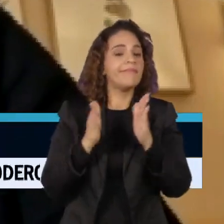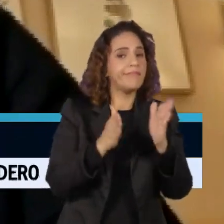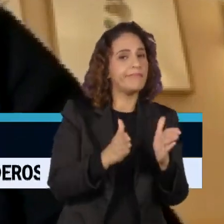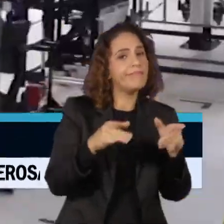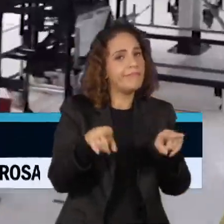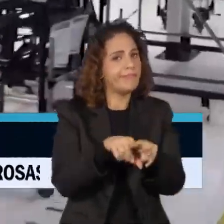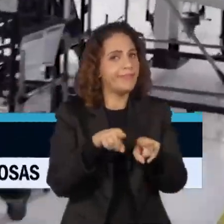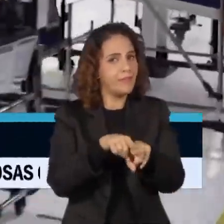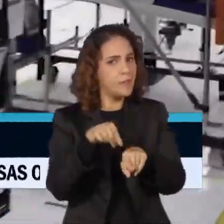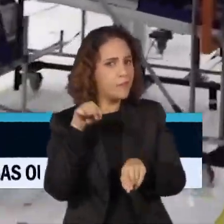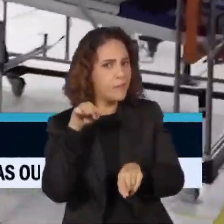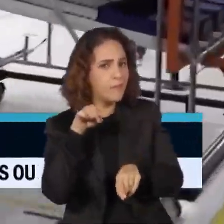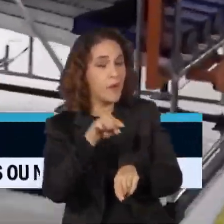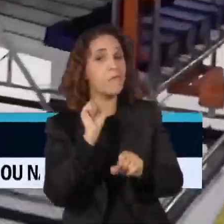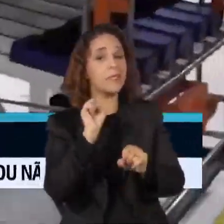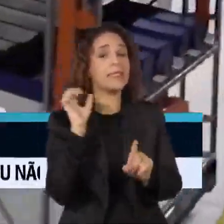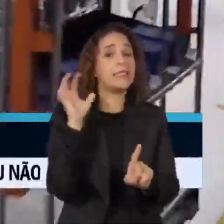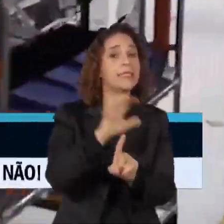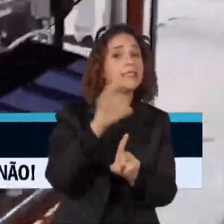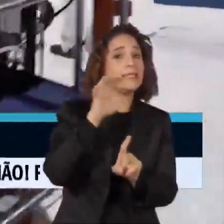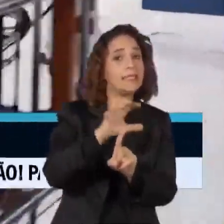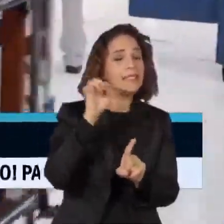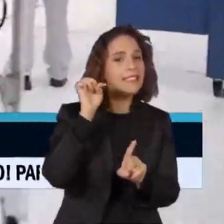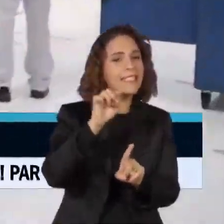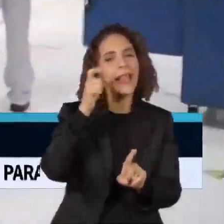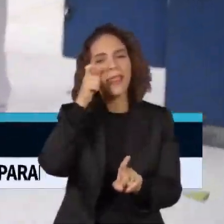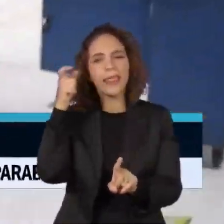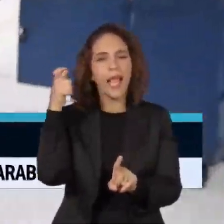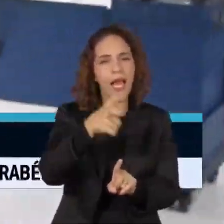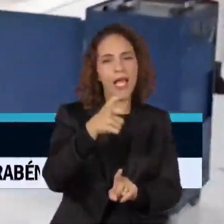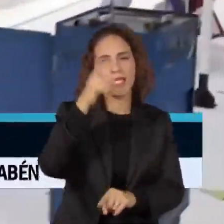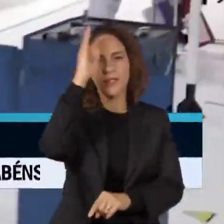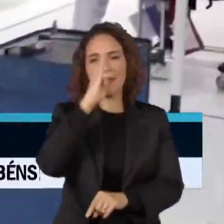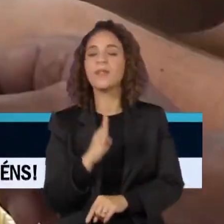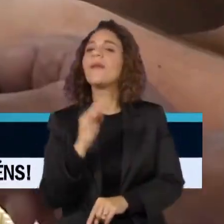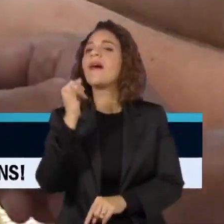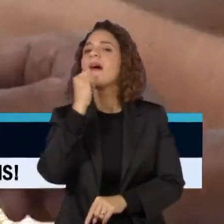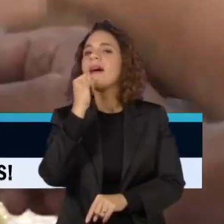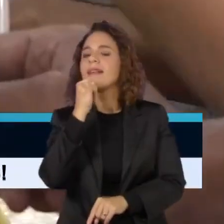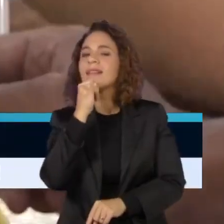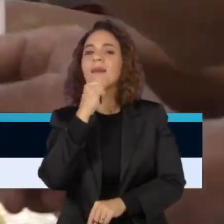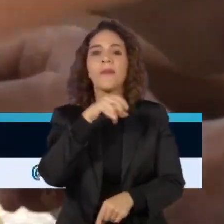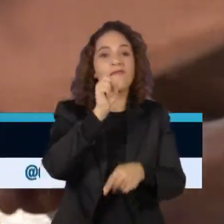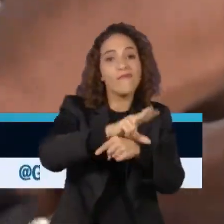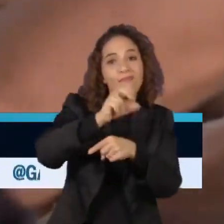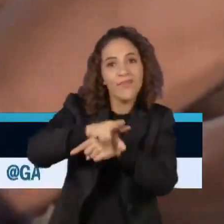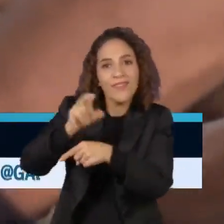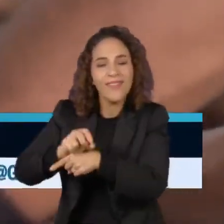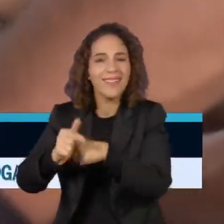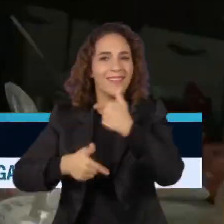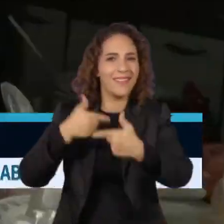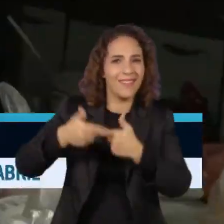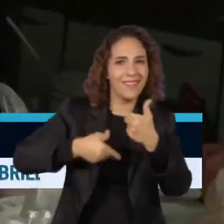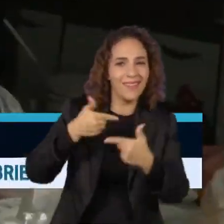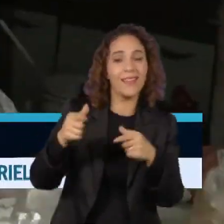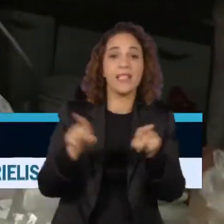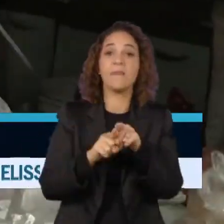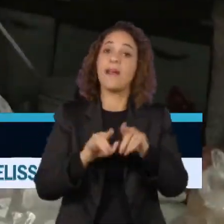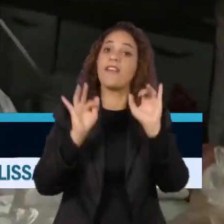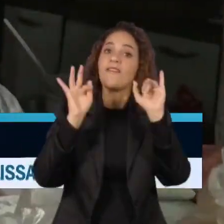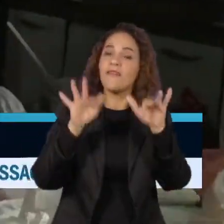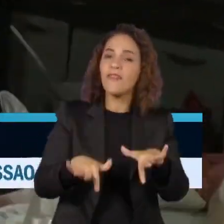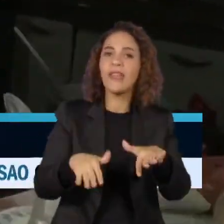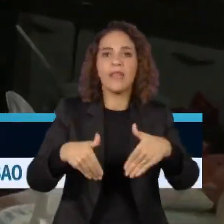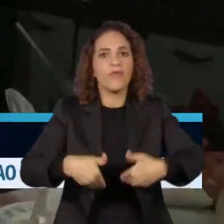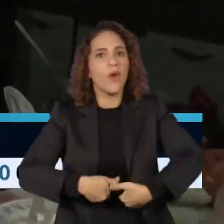o acordo pode pressionar alguns interesses do Brasil, como o caso da geração de empregos, do fim da fome,